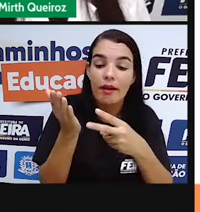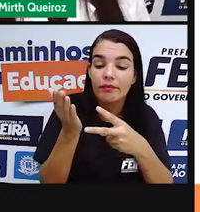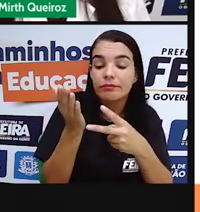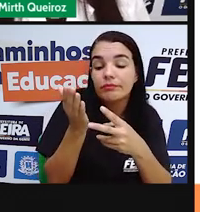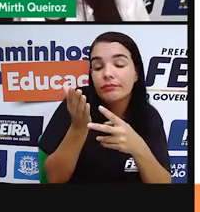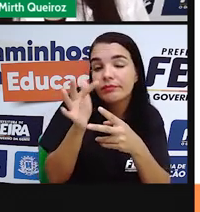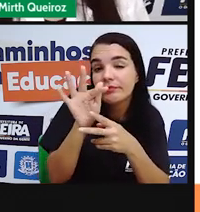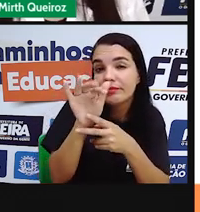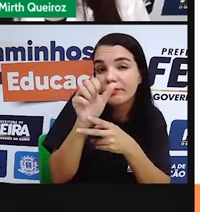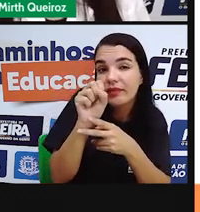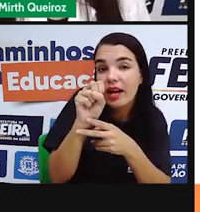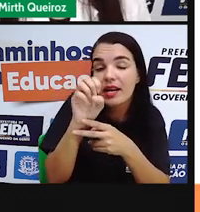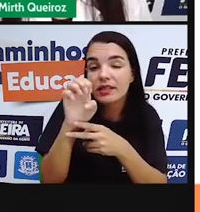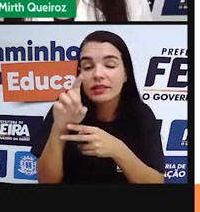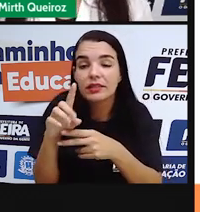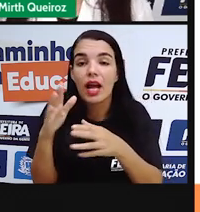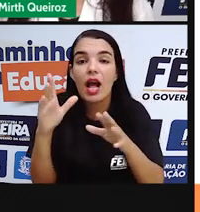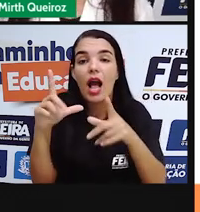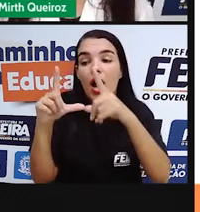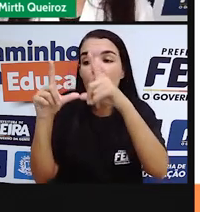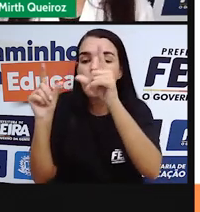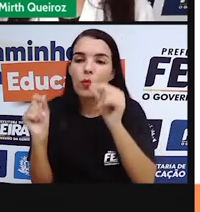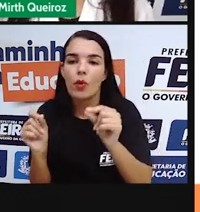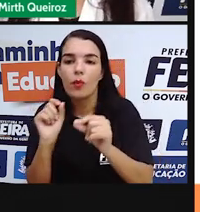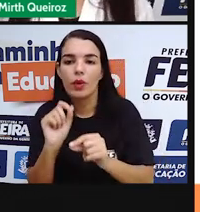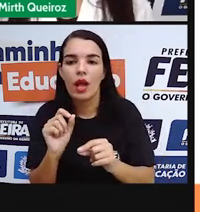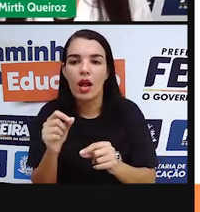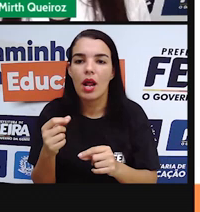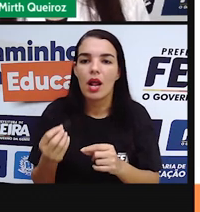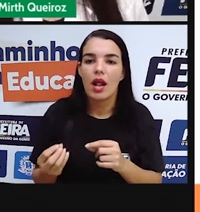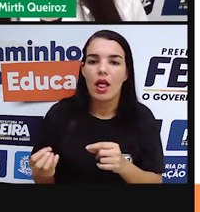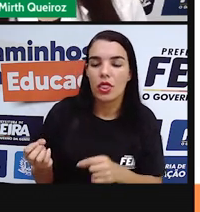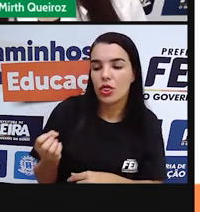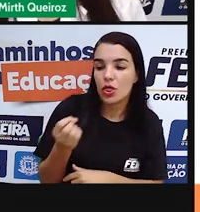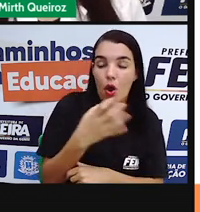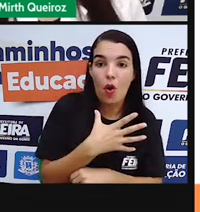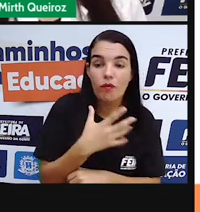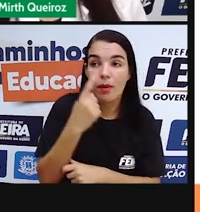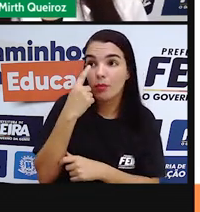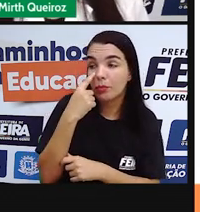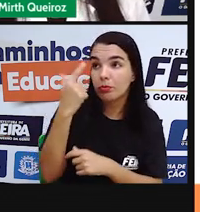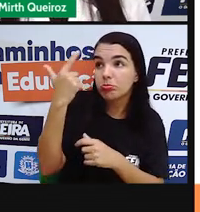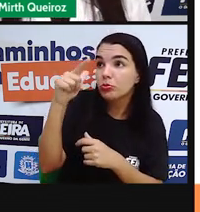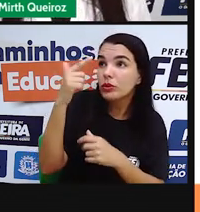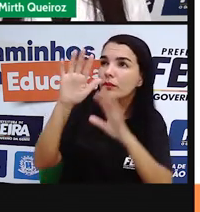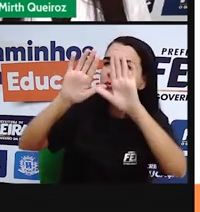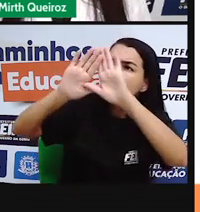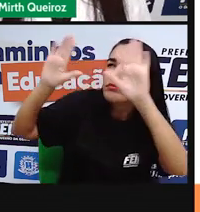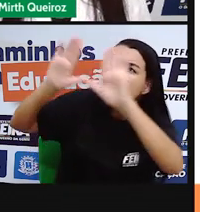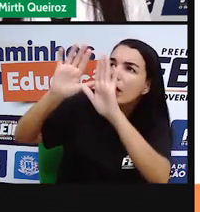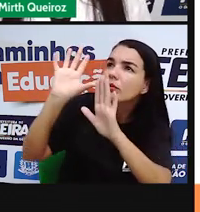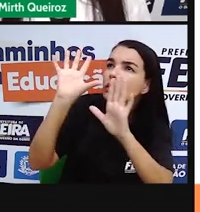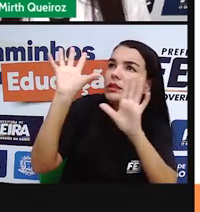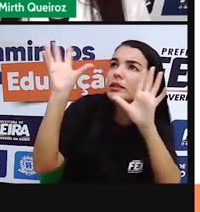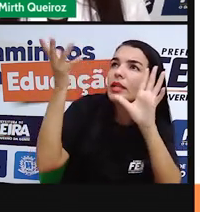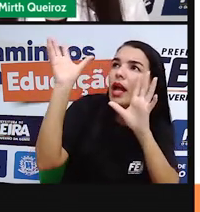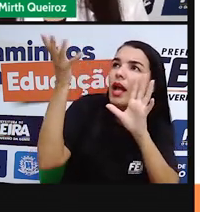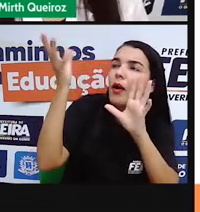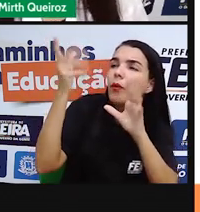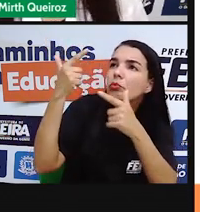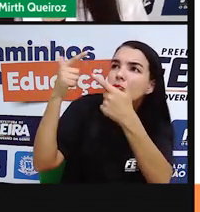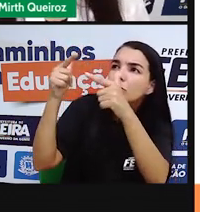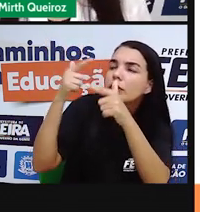Lua, que é a Lua Nova, que é quando não se dá para ver a Lua no céu, né? Nós temos a Lua